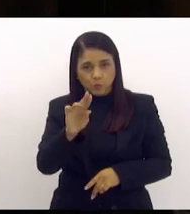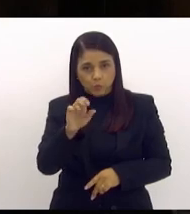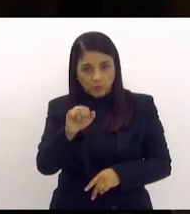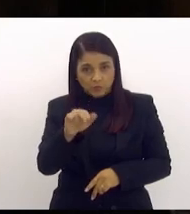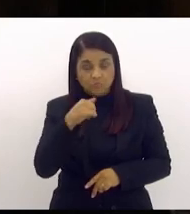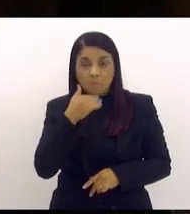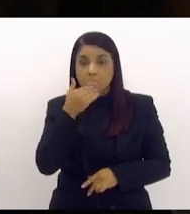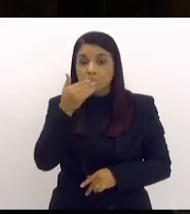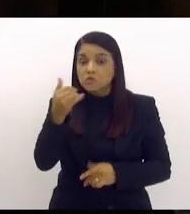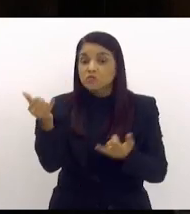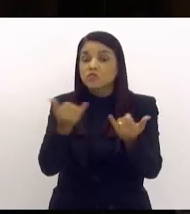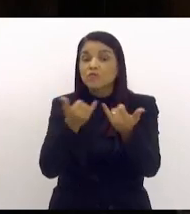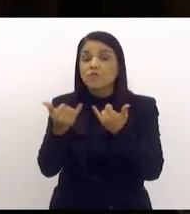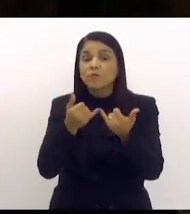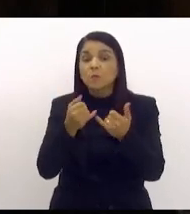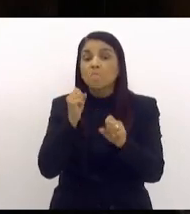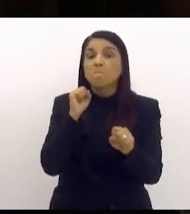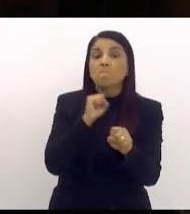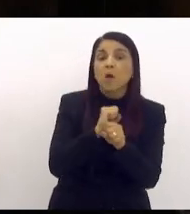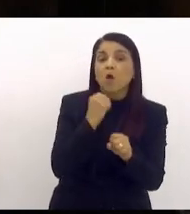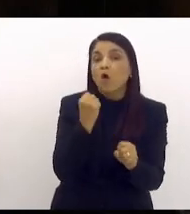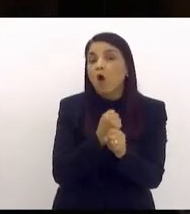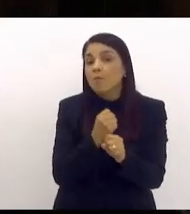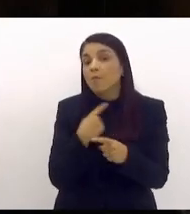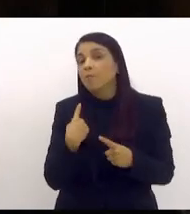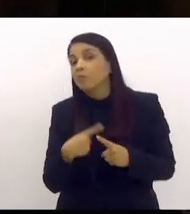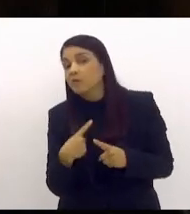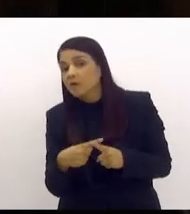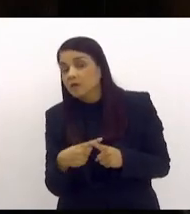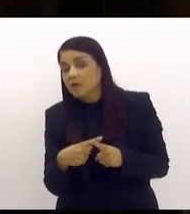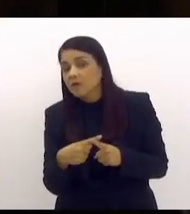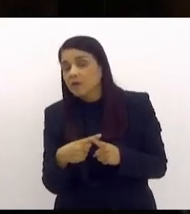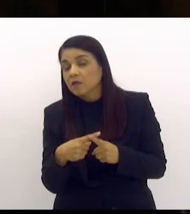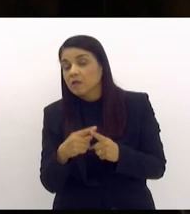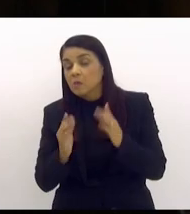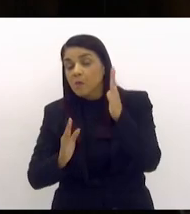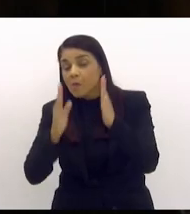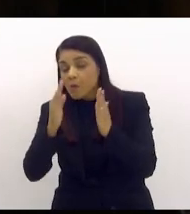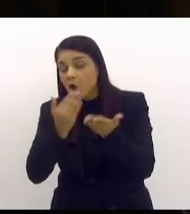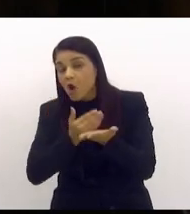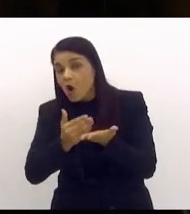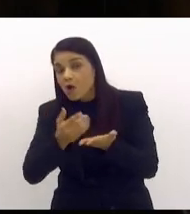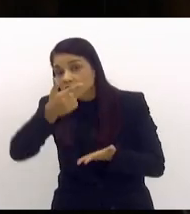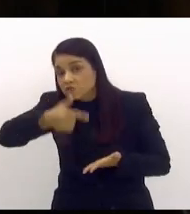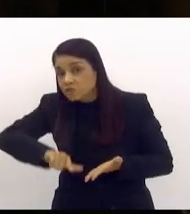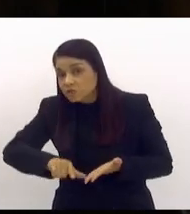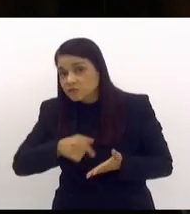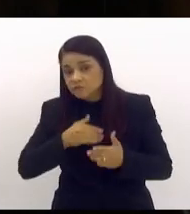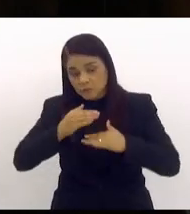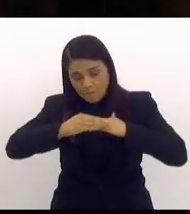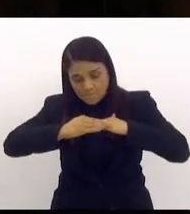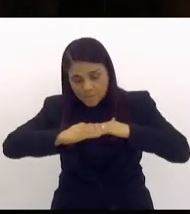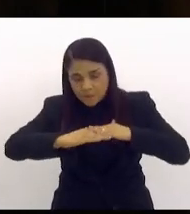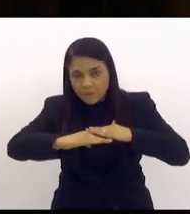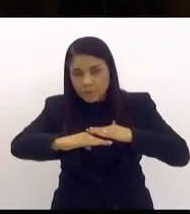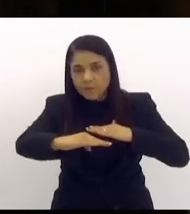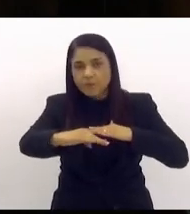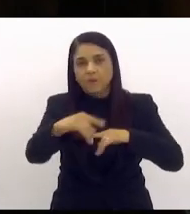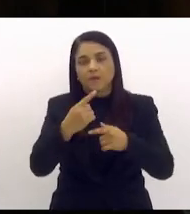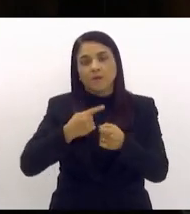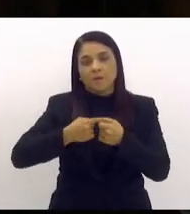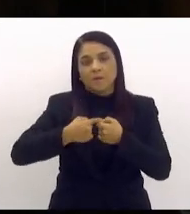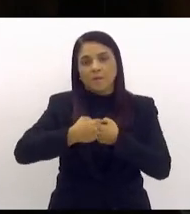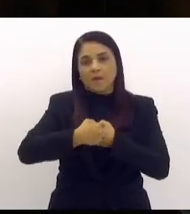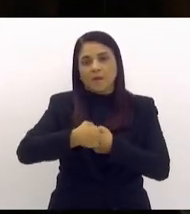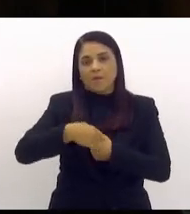parou e qual é o prazo para reinício da obra do assalto no bairro